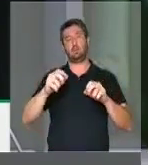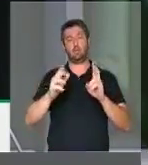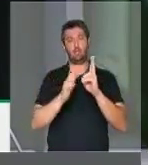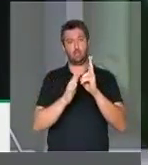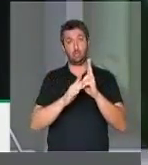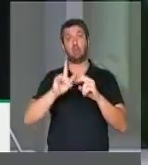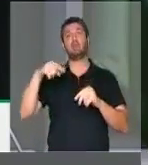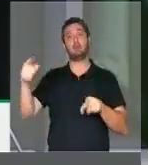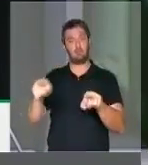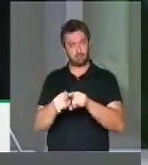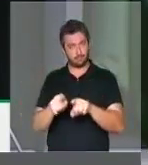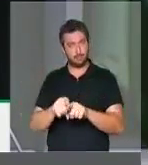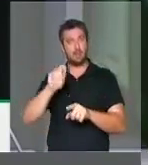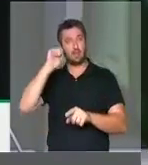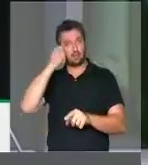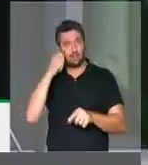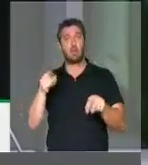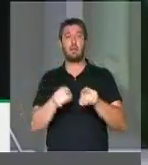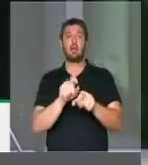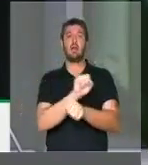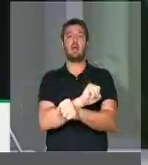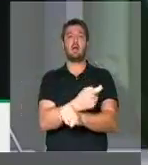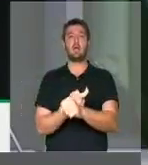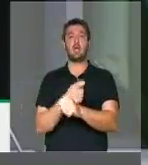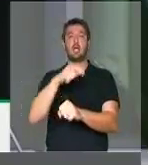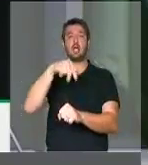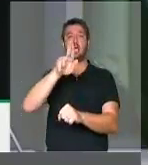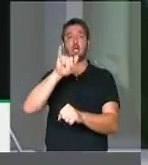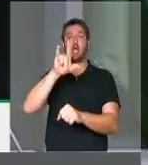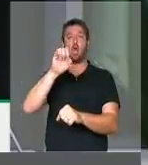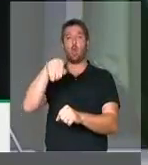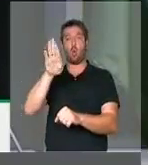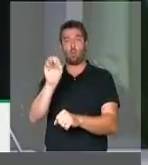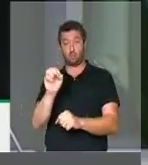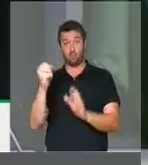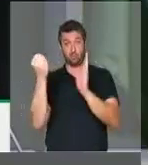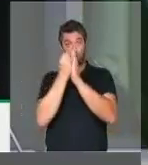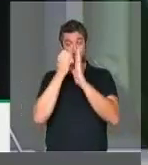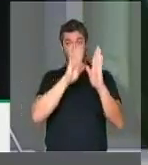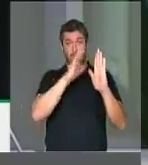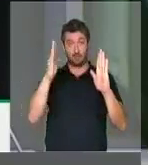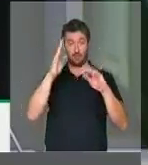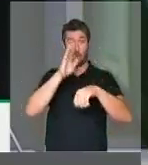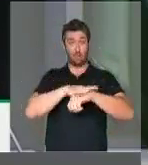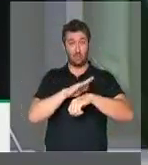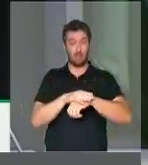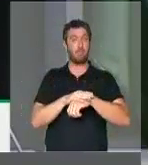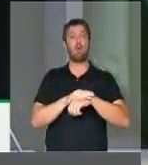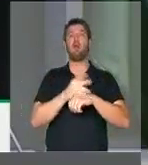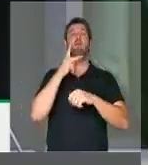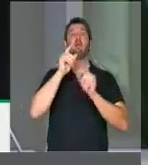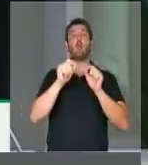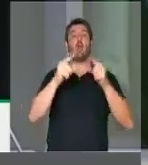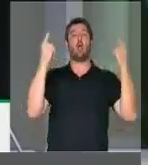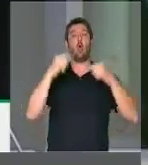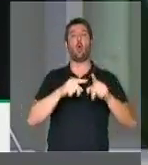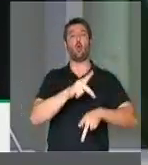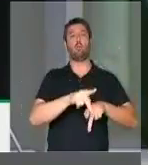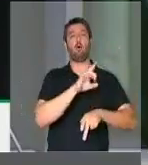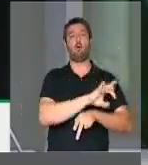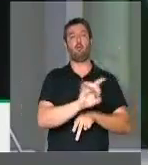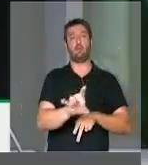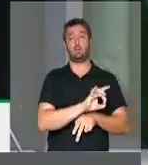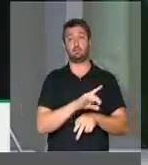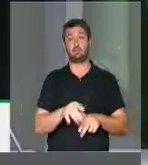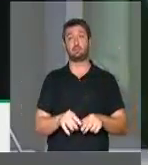depois dos negros nos quilombos. O marco temporal ignora a resistência desses povos, inclusive com sua